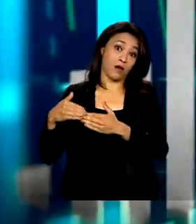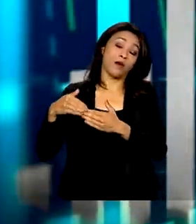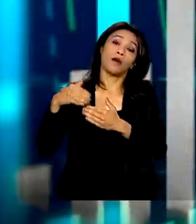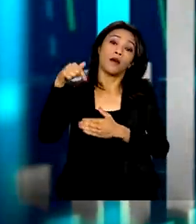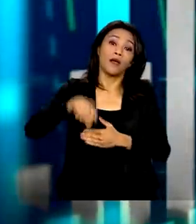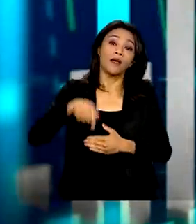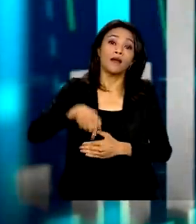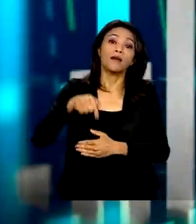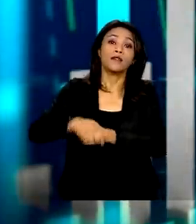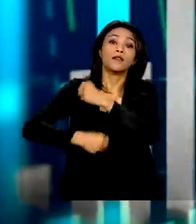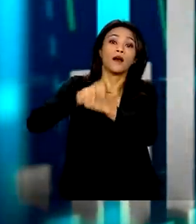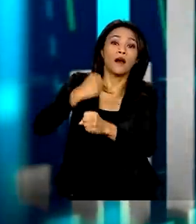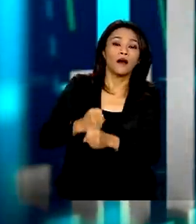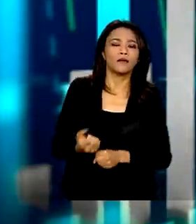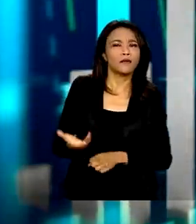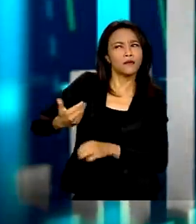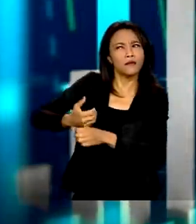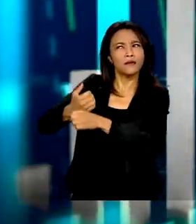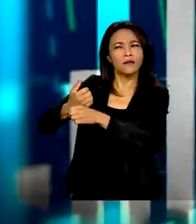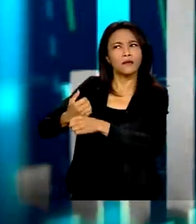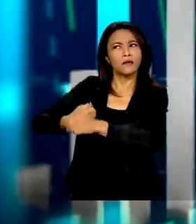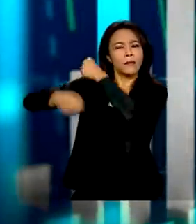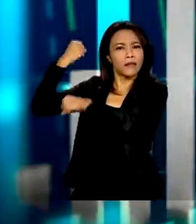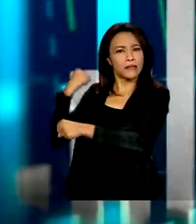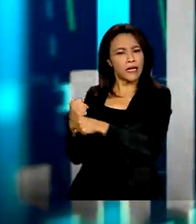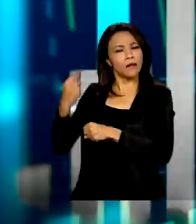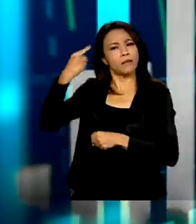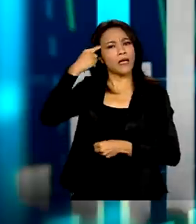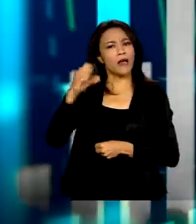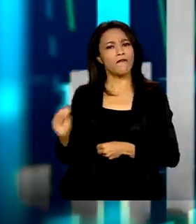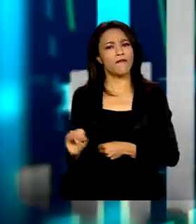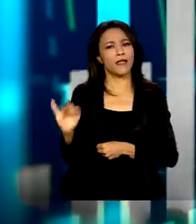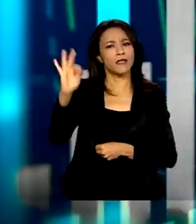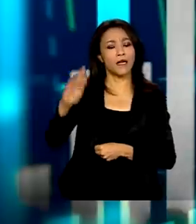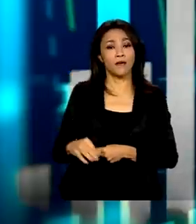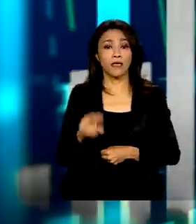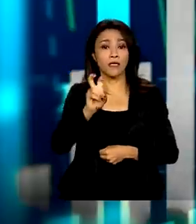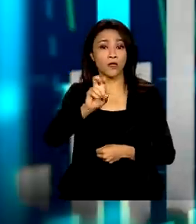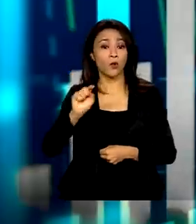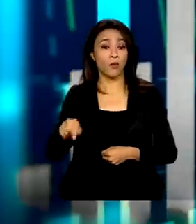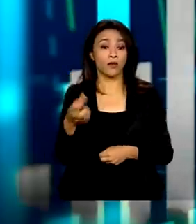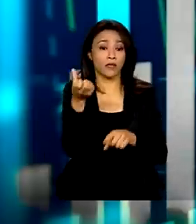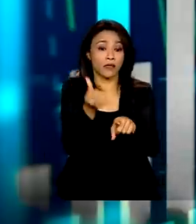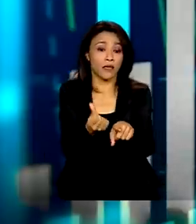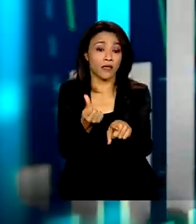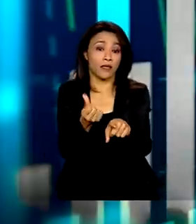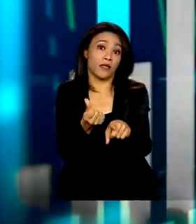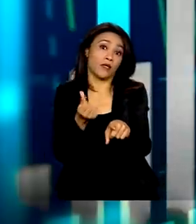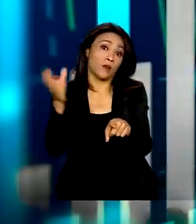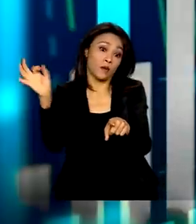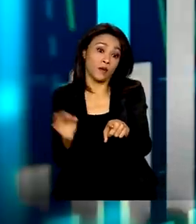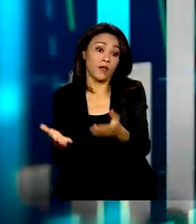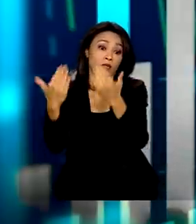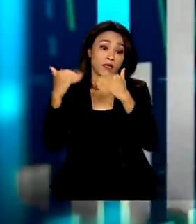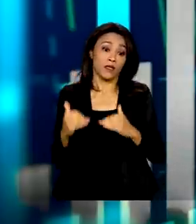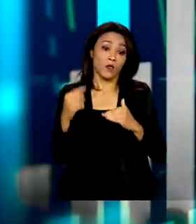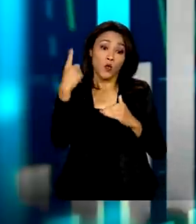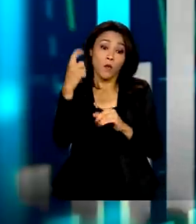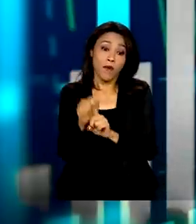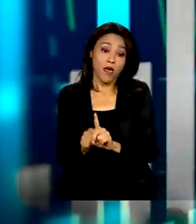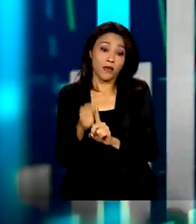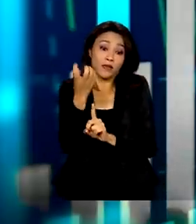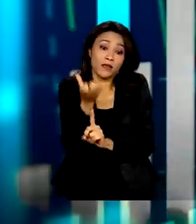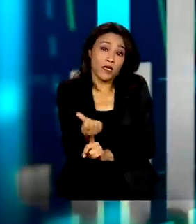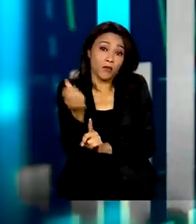Até a semana passada, eles estavam acreditando numa inflação de 5,62, ao mês atrás em torno de 6%, e